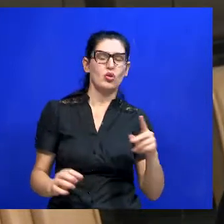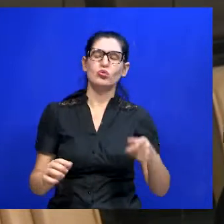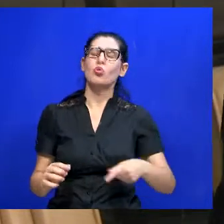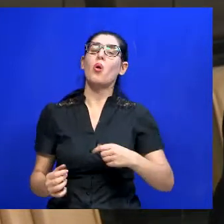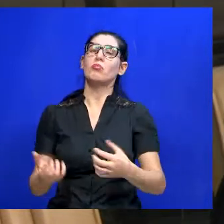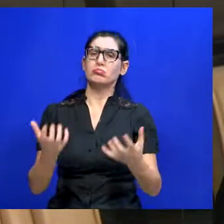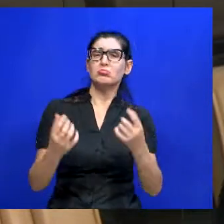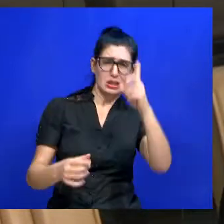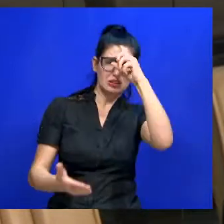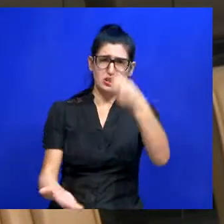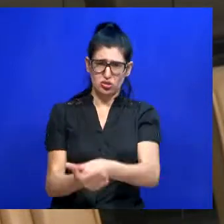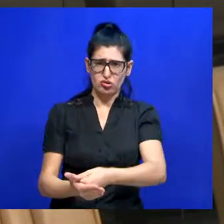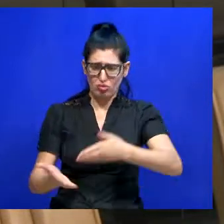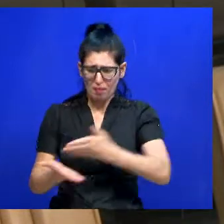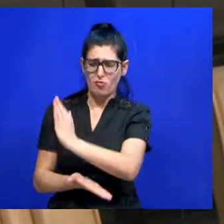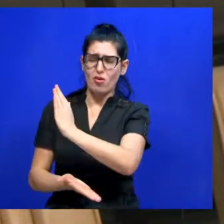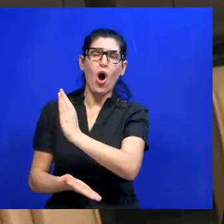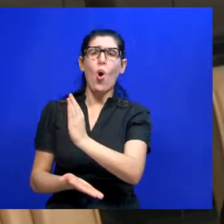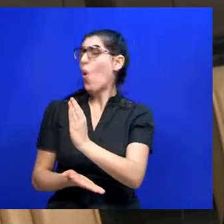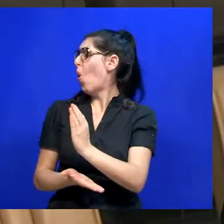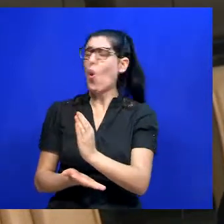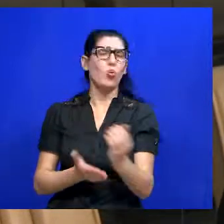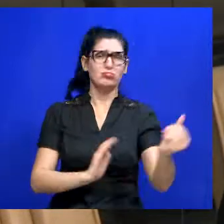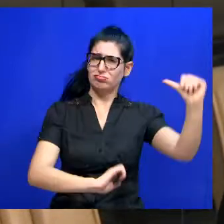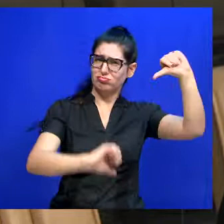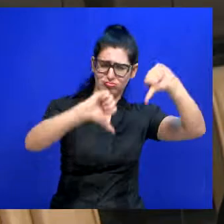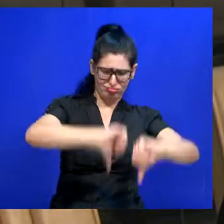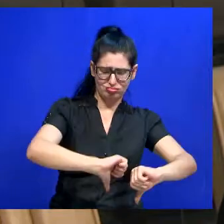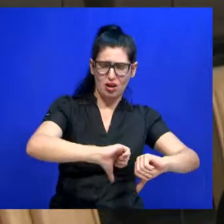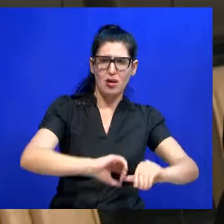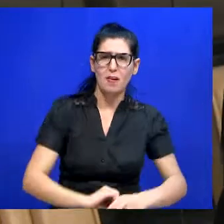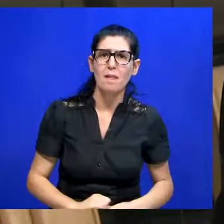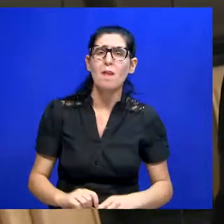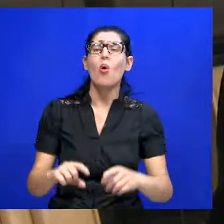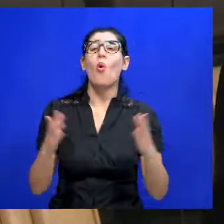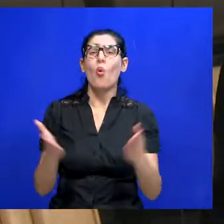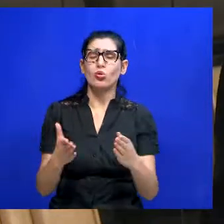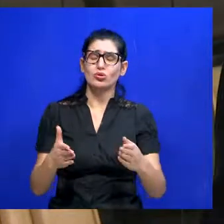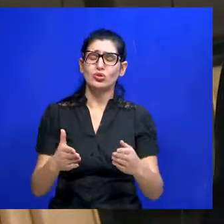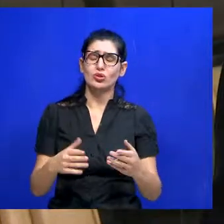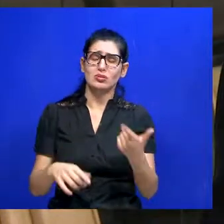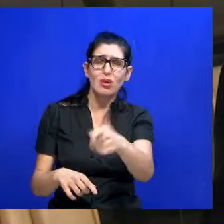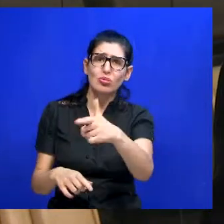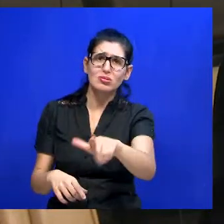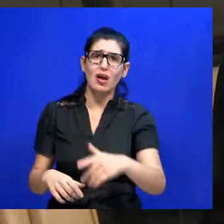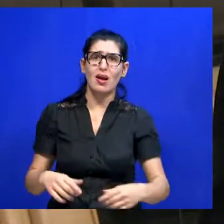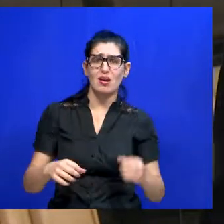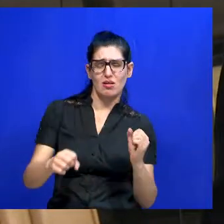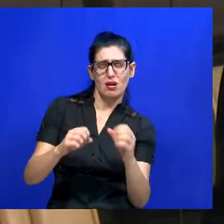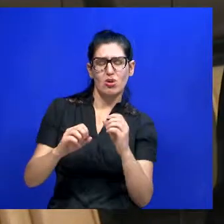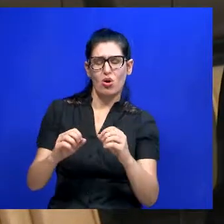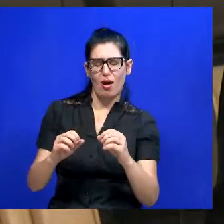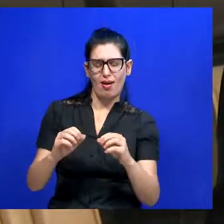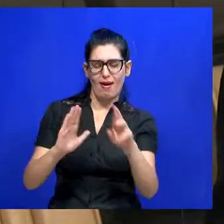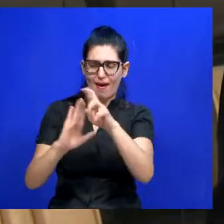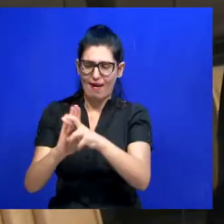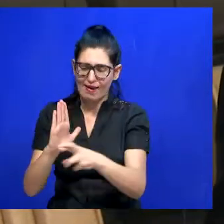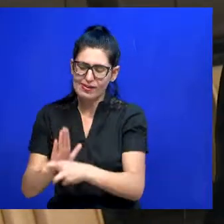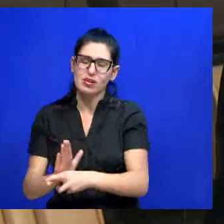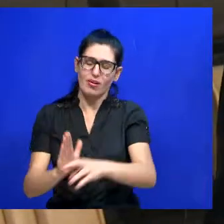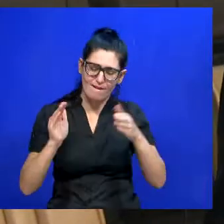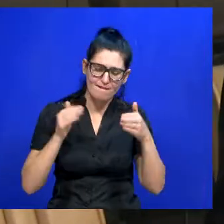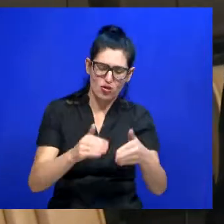ou não. Lembrando que, atualmente, Jacarei não possui um Código de Obras e Edificações, utiliza a norma estadual por decreto